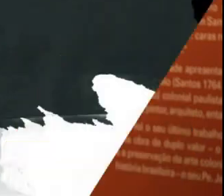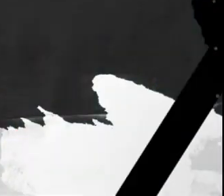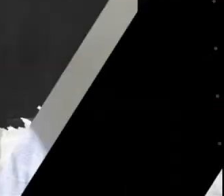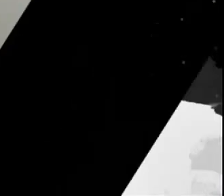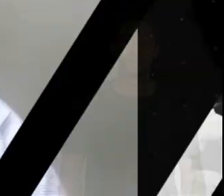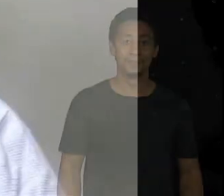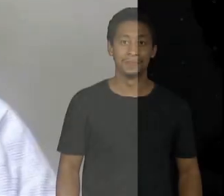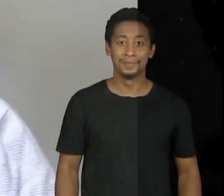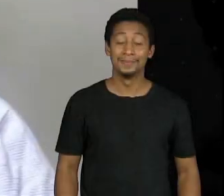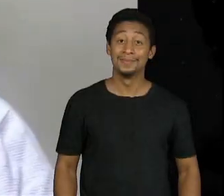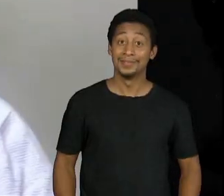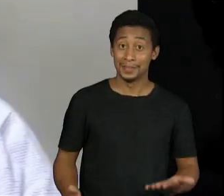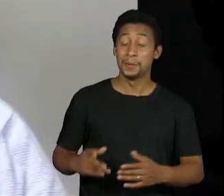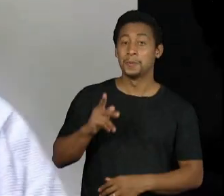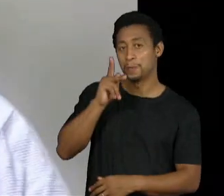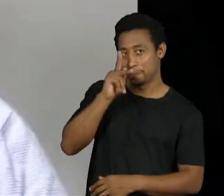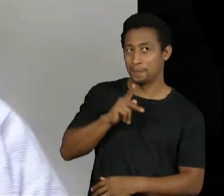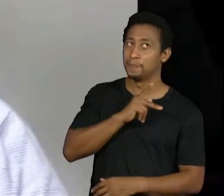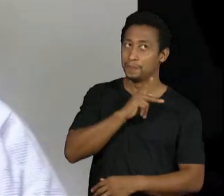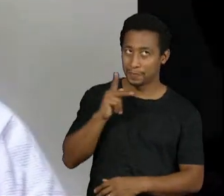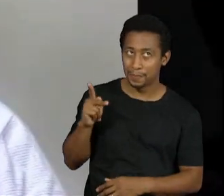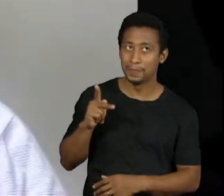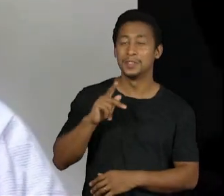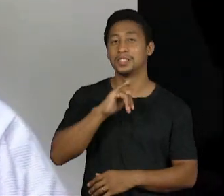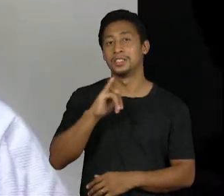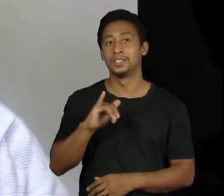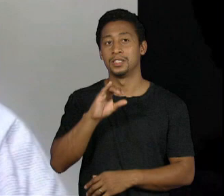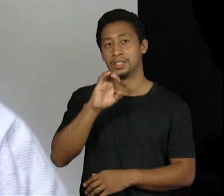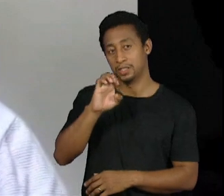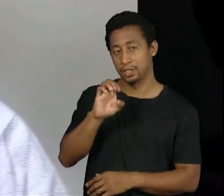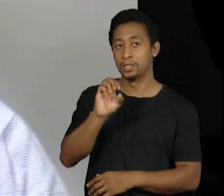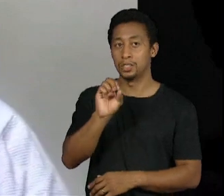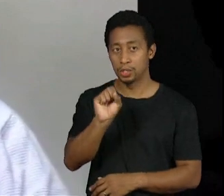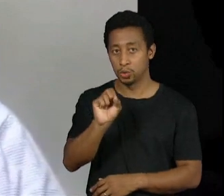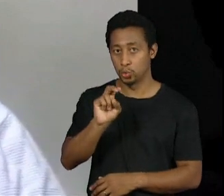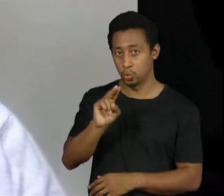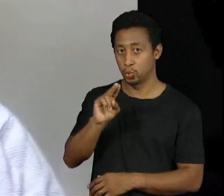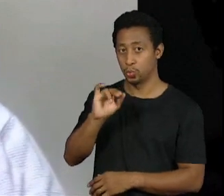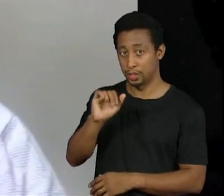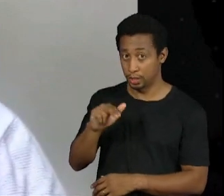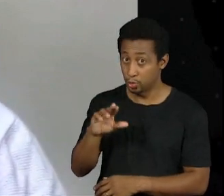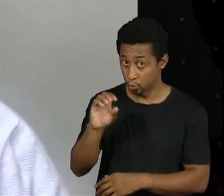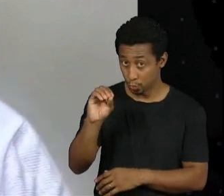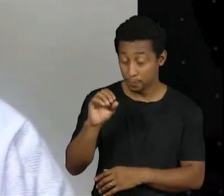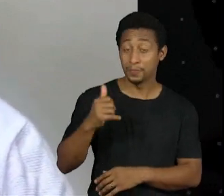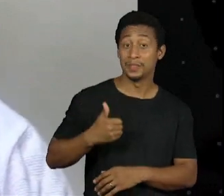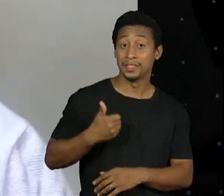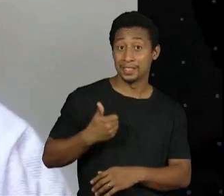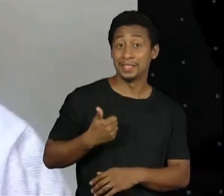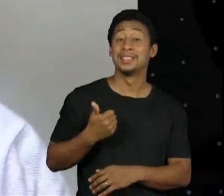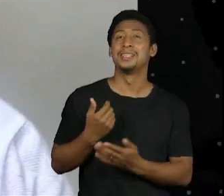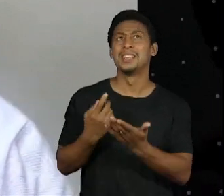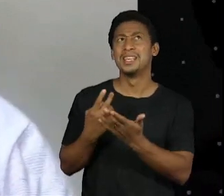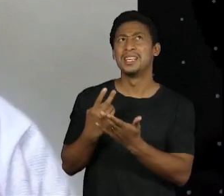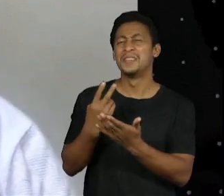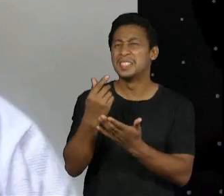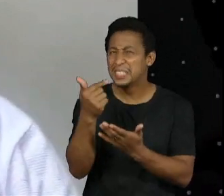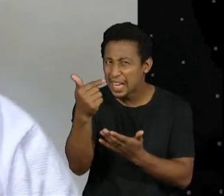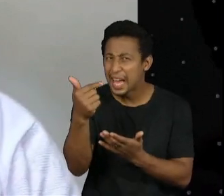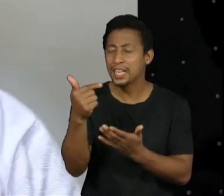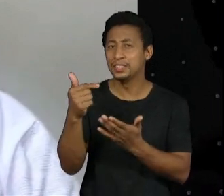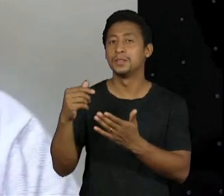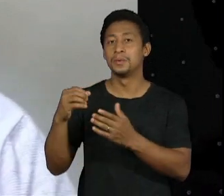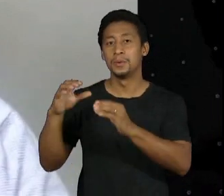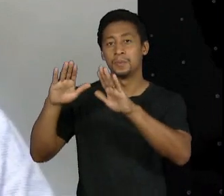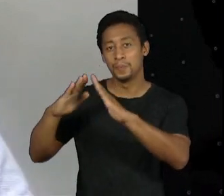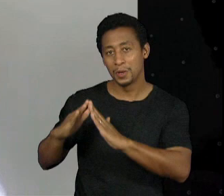O Padre Jesuíno do Monte Carmelo ele era um seminarista de 17 anos que saiu da cidade de Santos e veio para a cidade